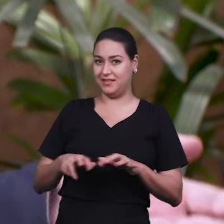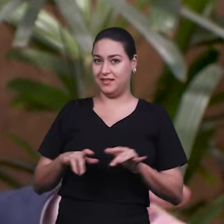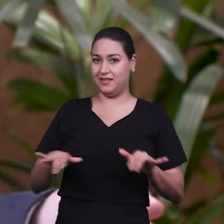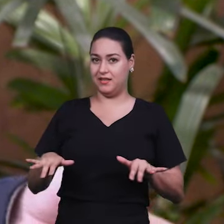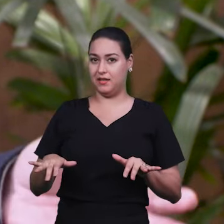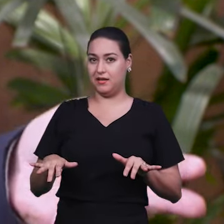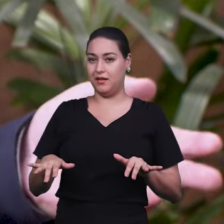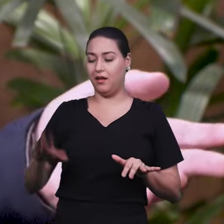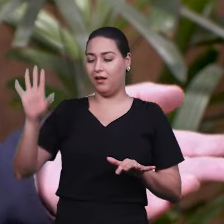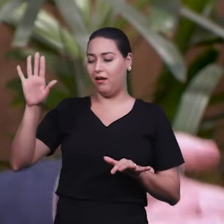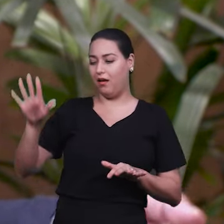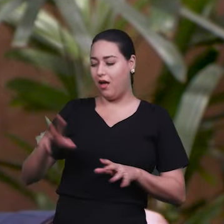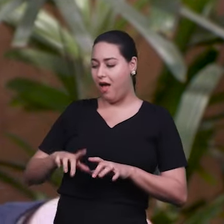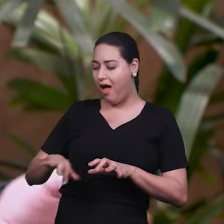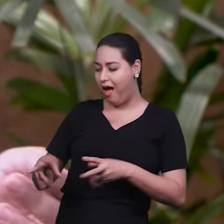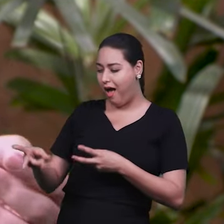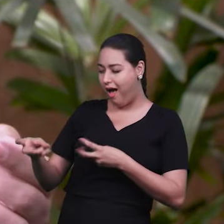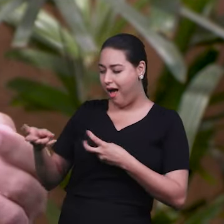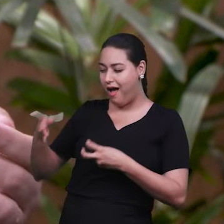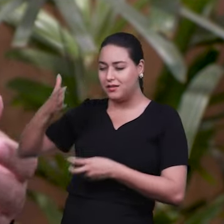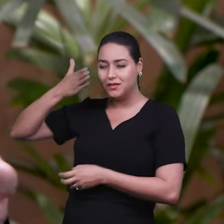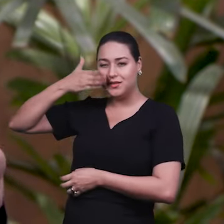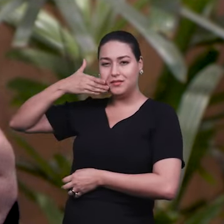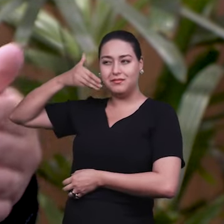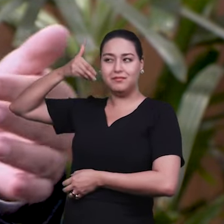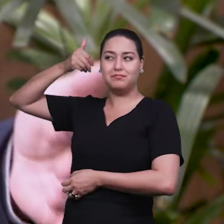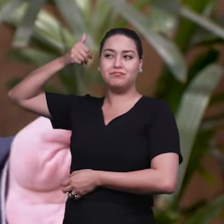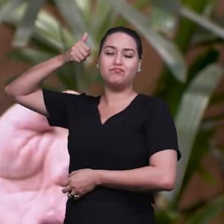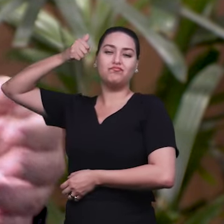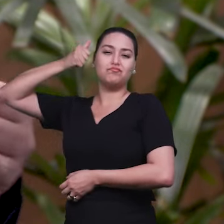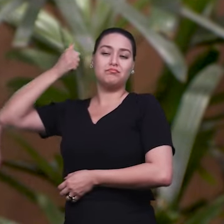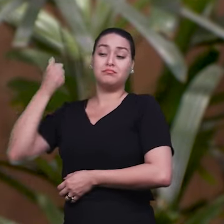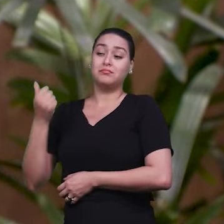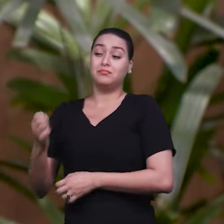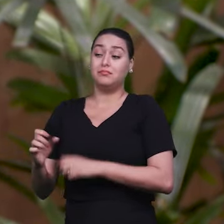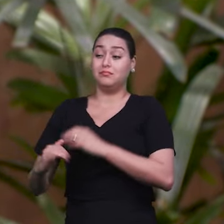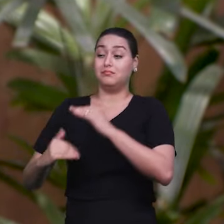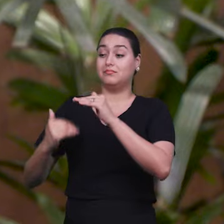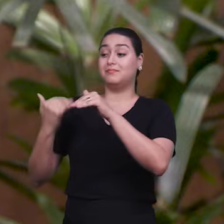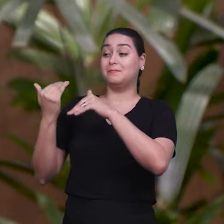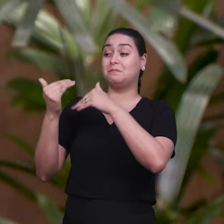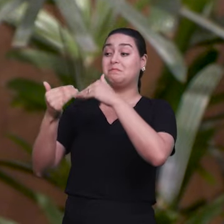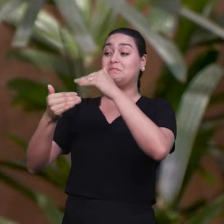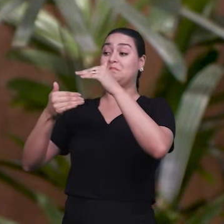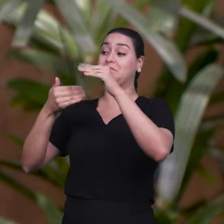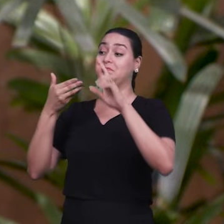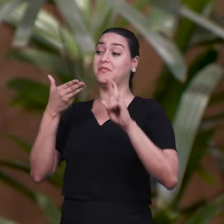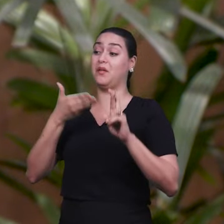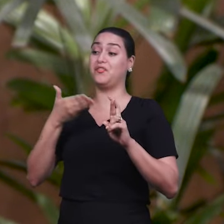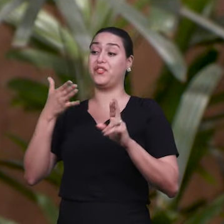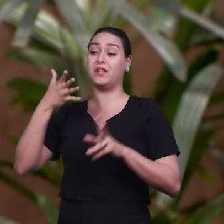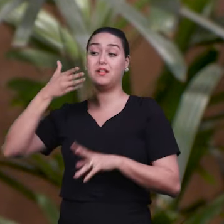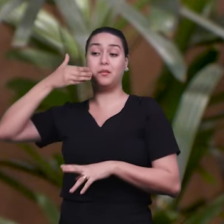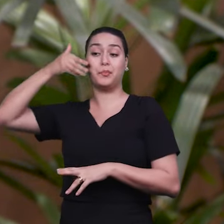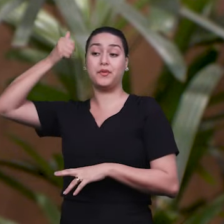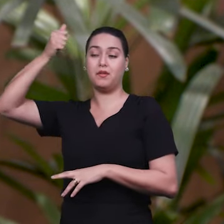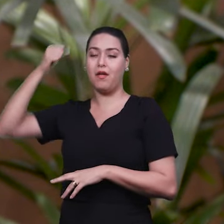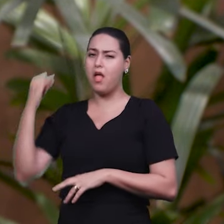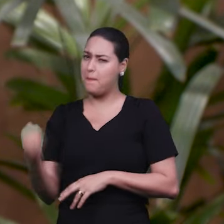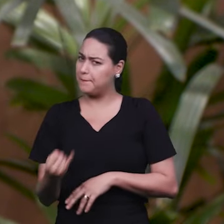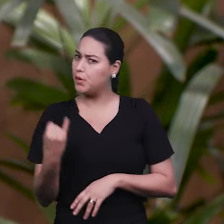se inspirar nela, no conhecimento dela. Então, a pessoa precisa ter uma referência. Isso, para nós, é importante.